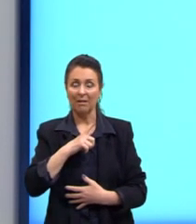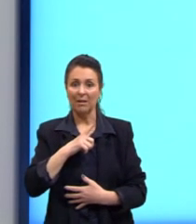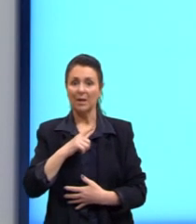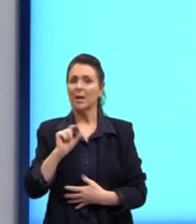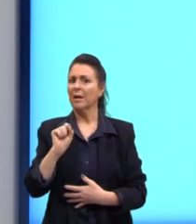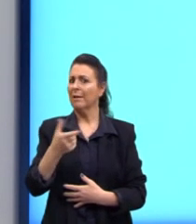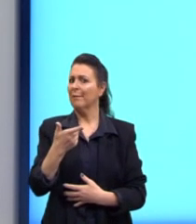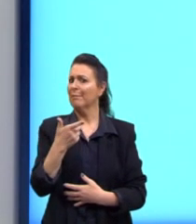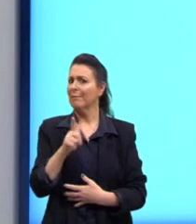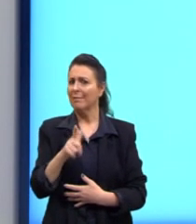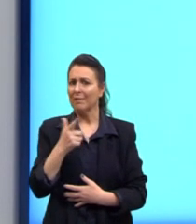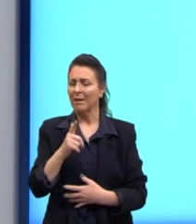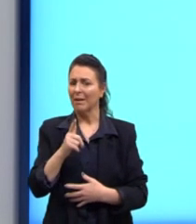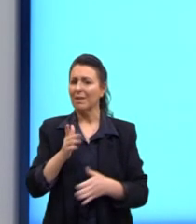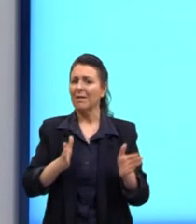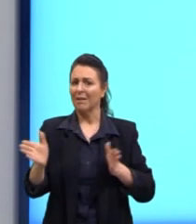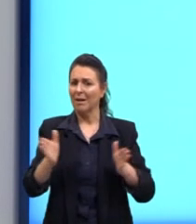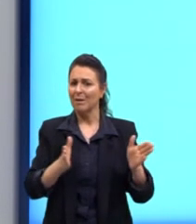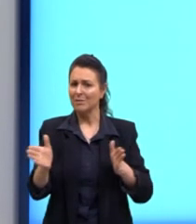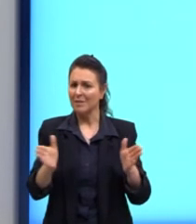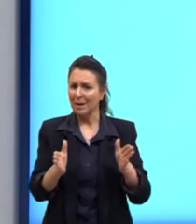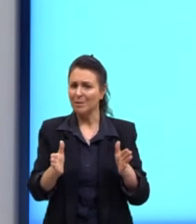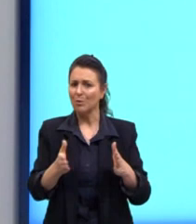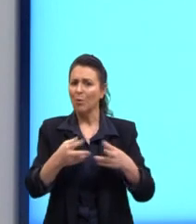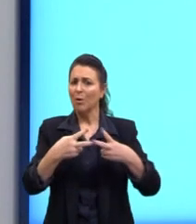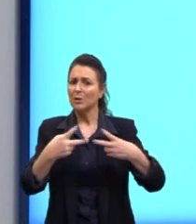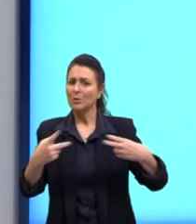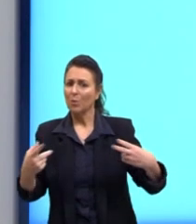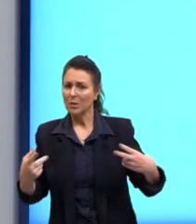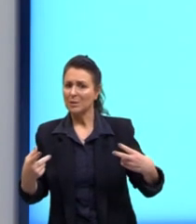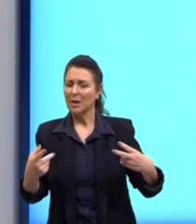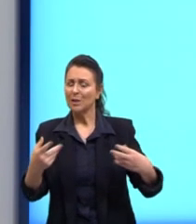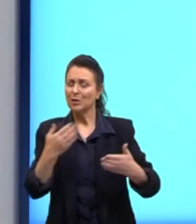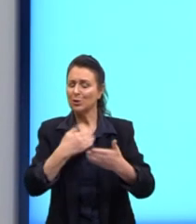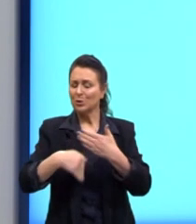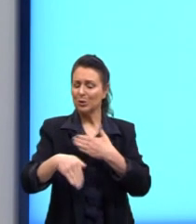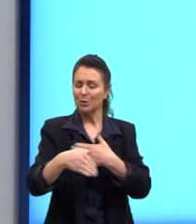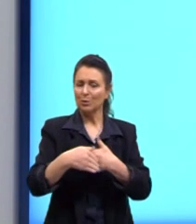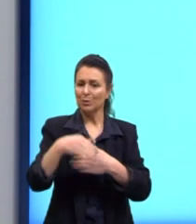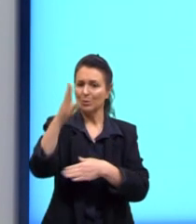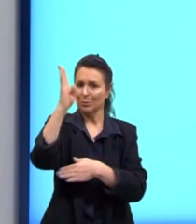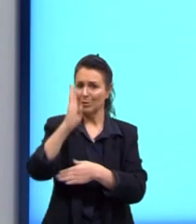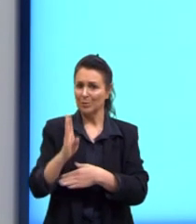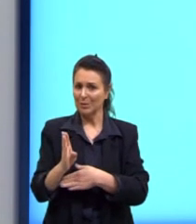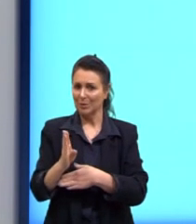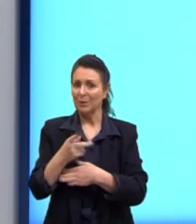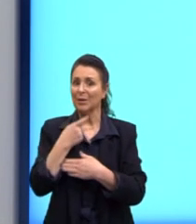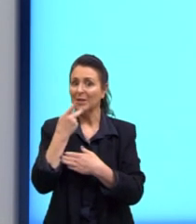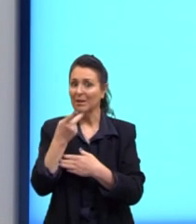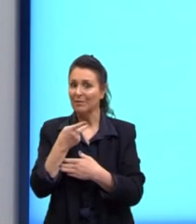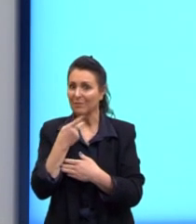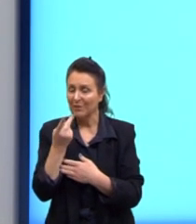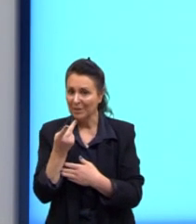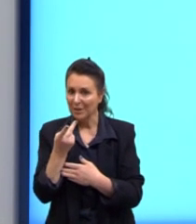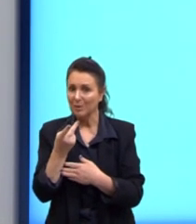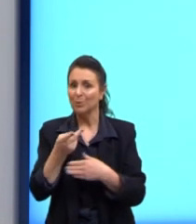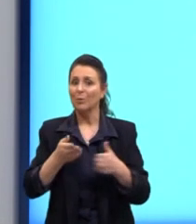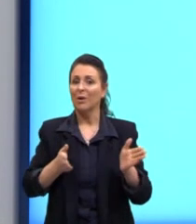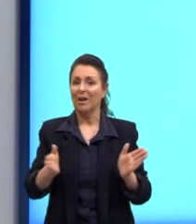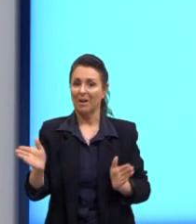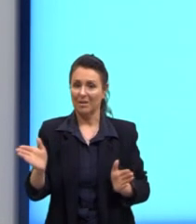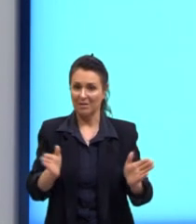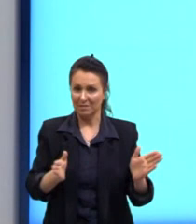não tem acesso aos bens que deveriam ser comuns a todos no Brasil. gente está falando de acesso